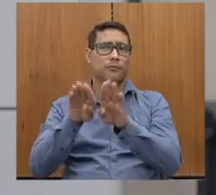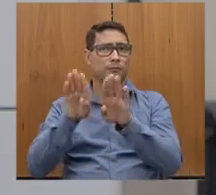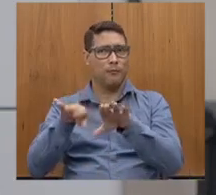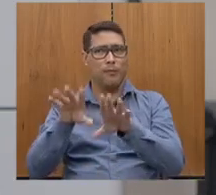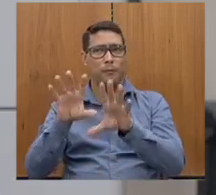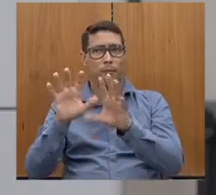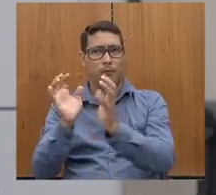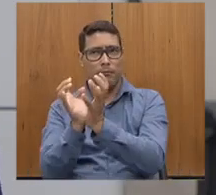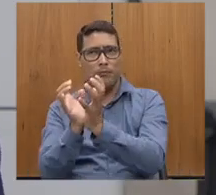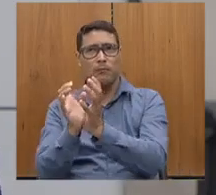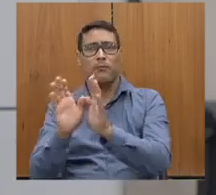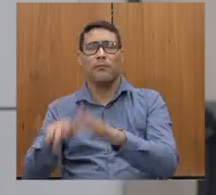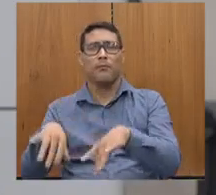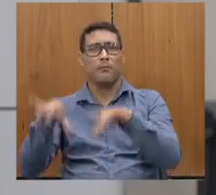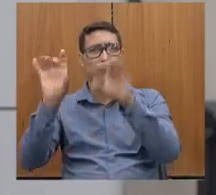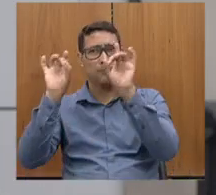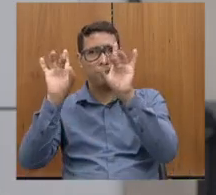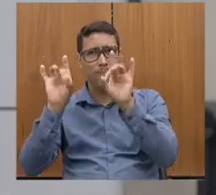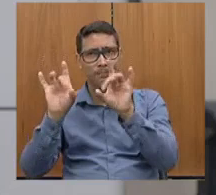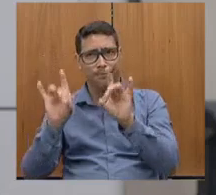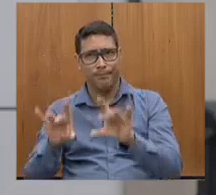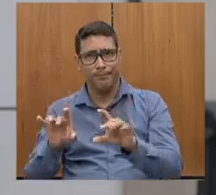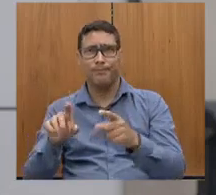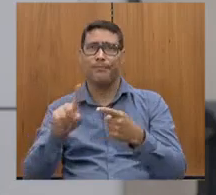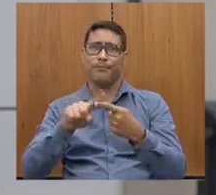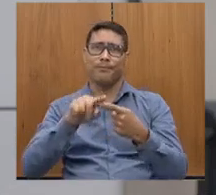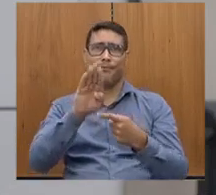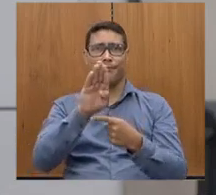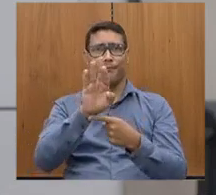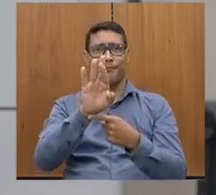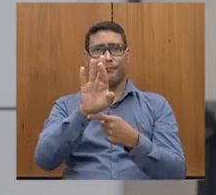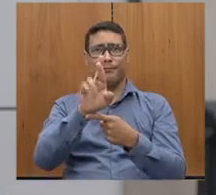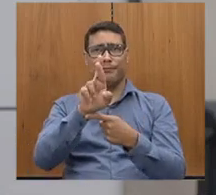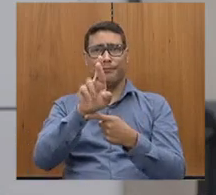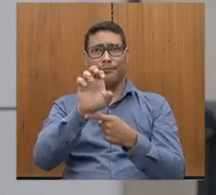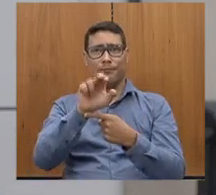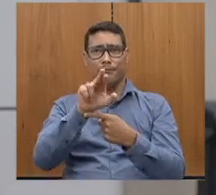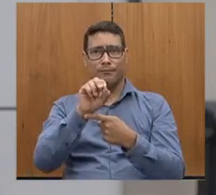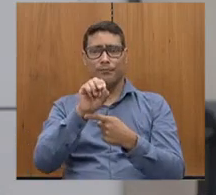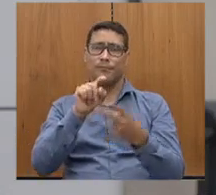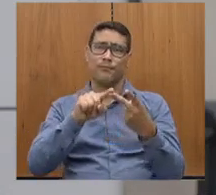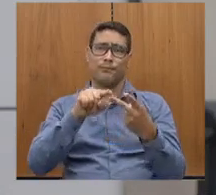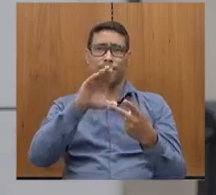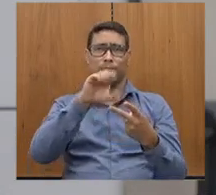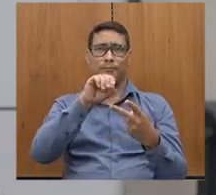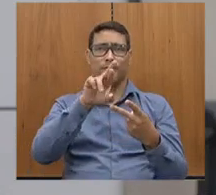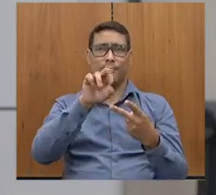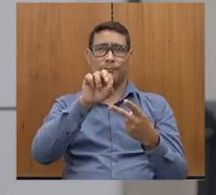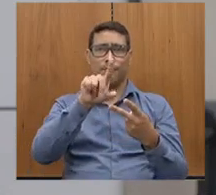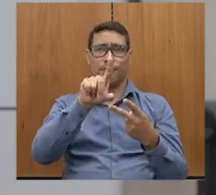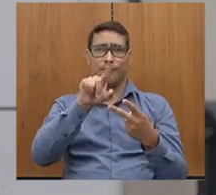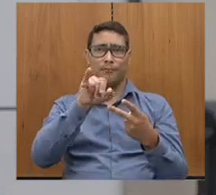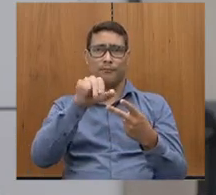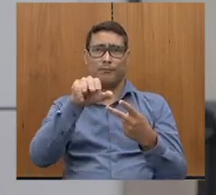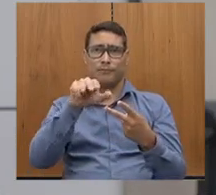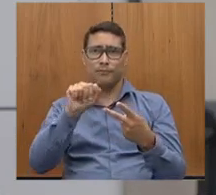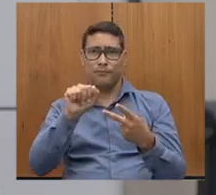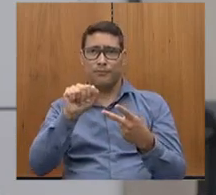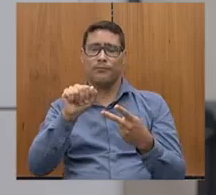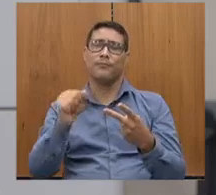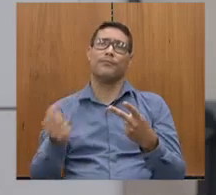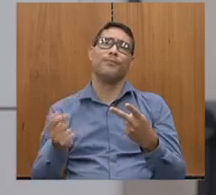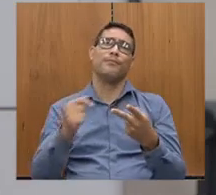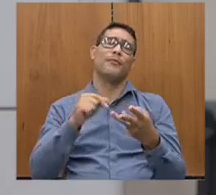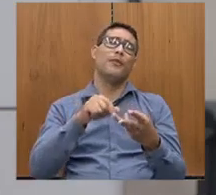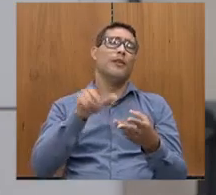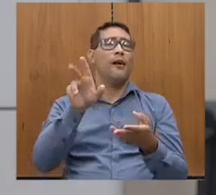maravilhosa, o Breno, atenção, assim, a Carolina, todo mundo, lá na Conascente, cuidando